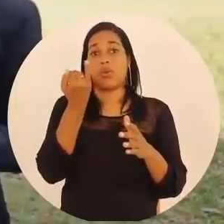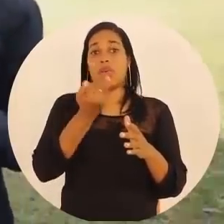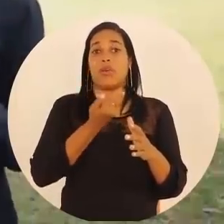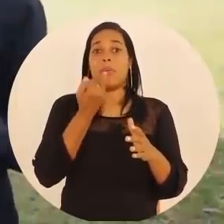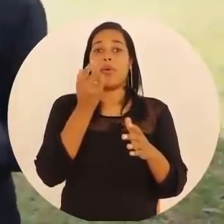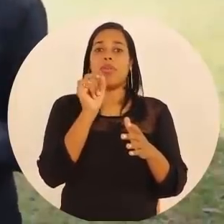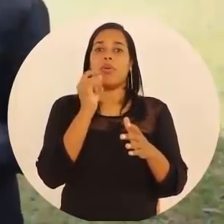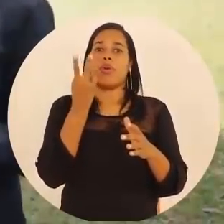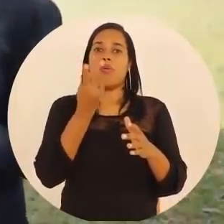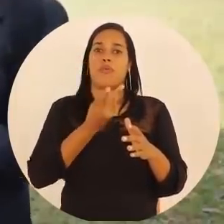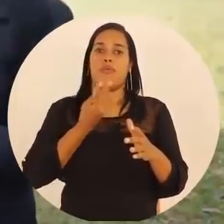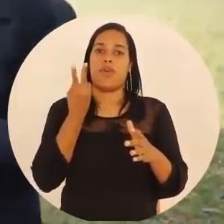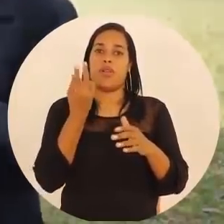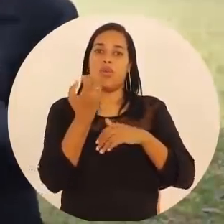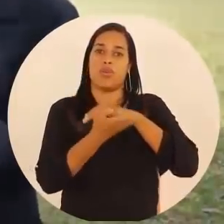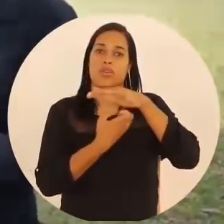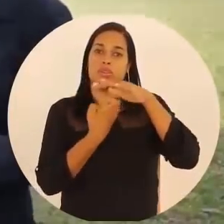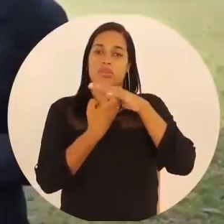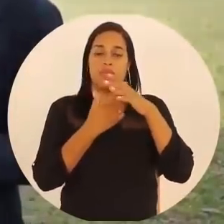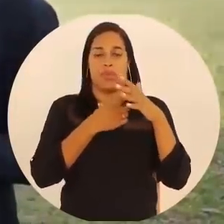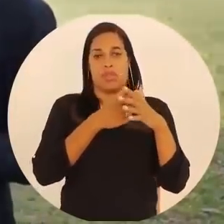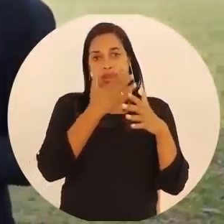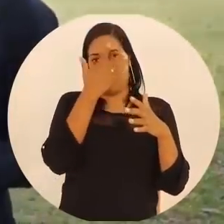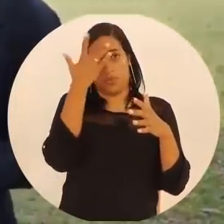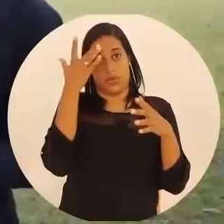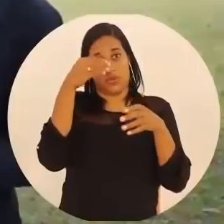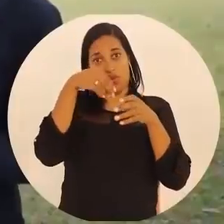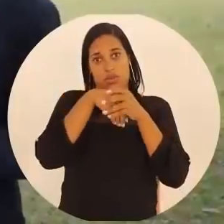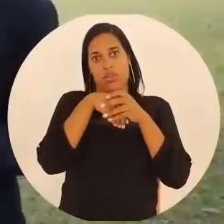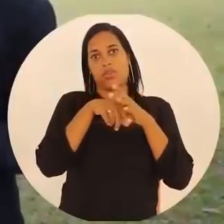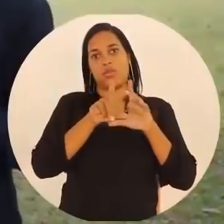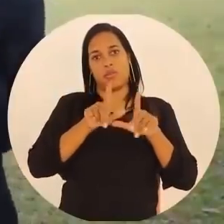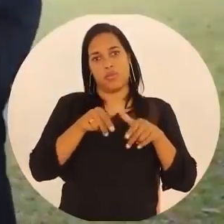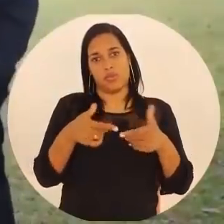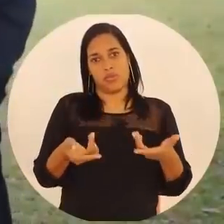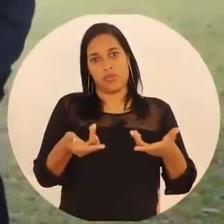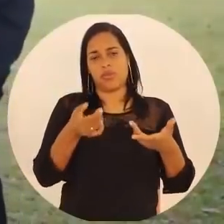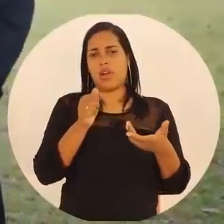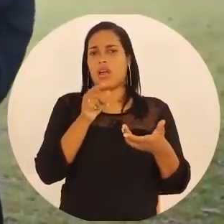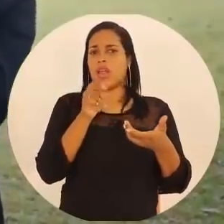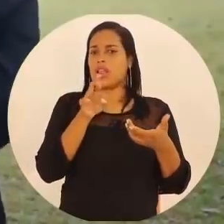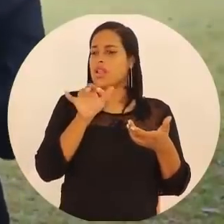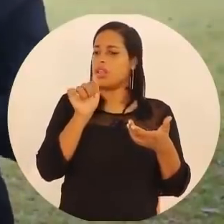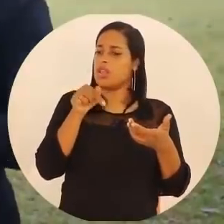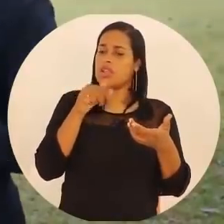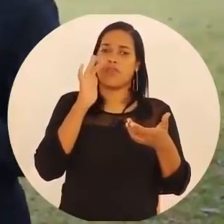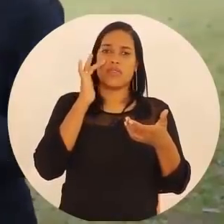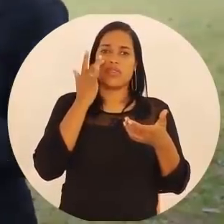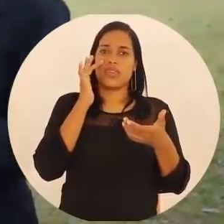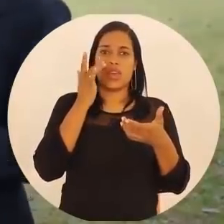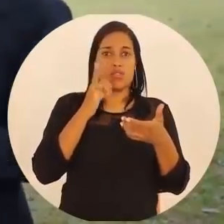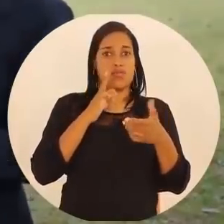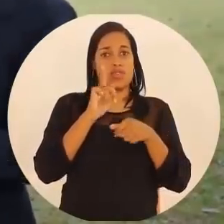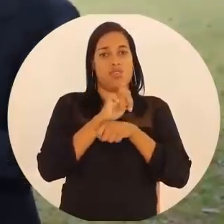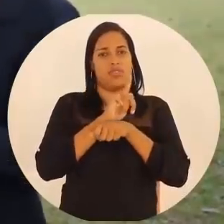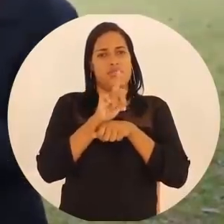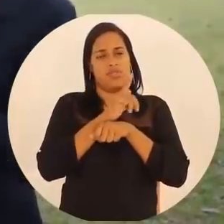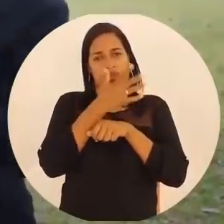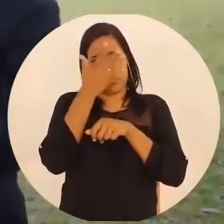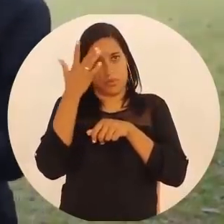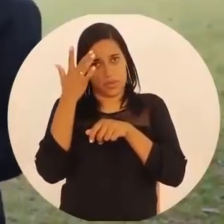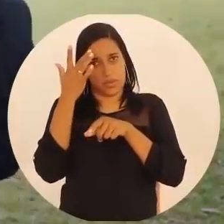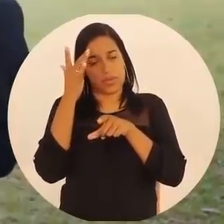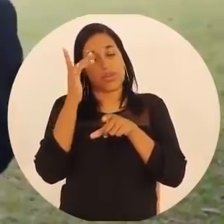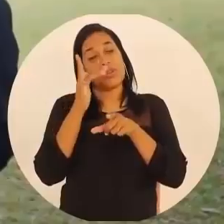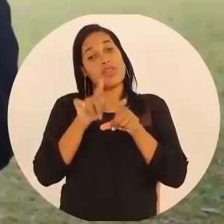é o valor que as empresas dão às pessoas dentro delas. Então Adriana, o que você acha que a gestão de pessoas ou